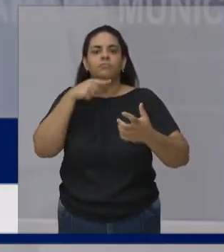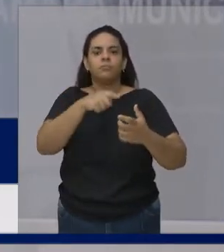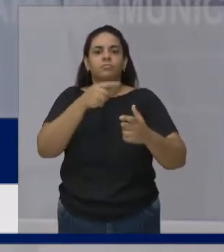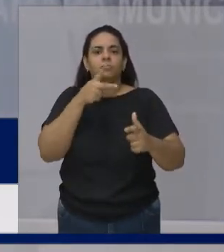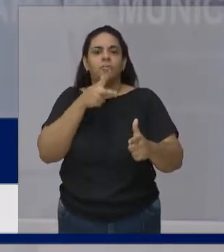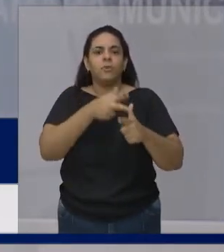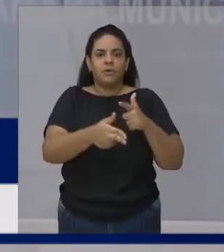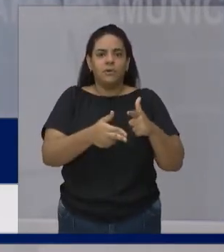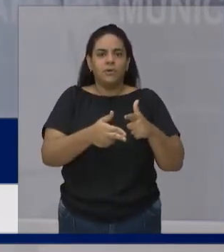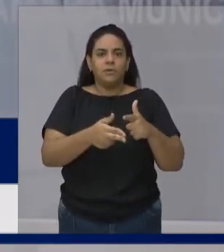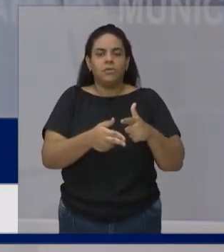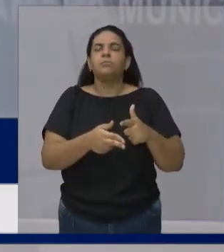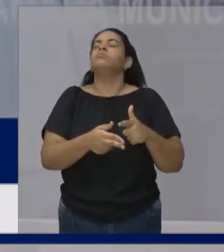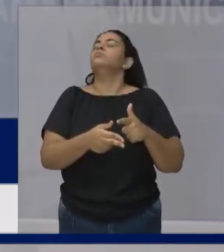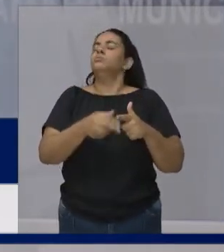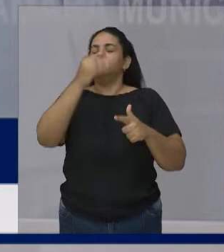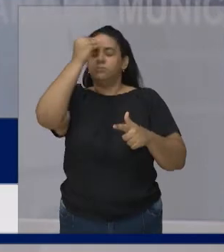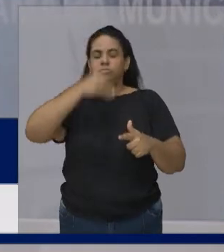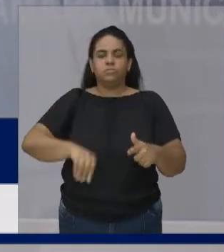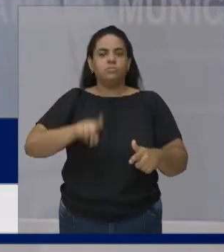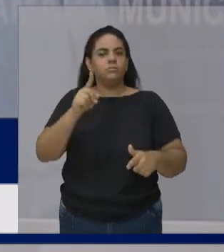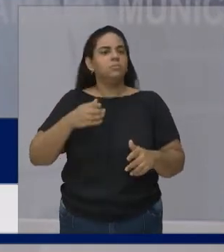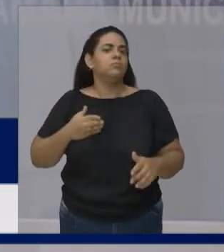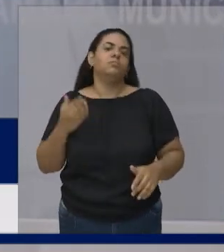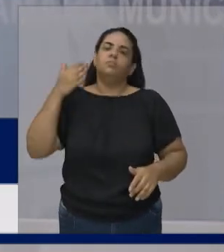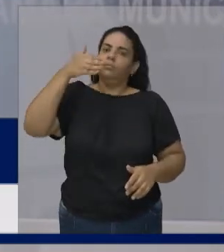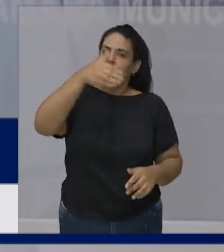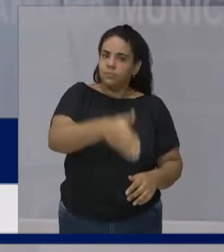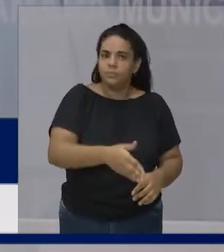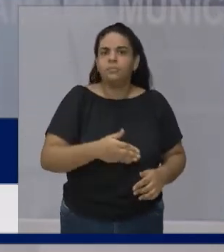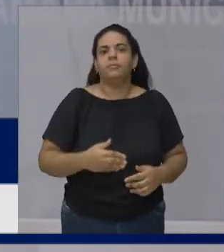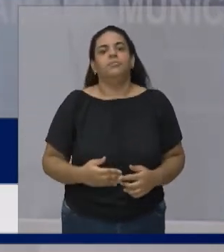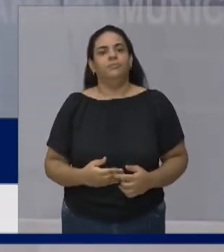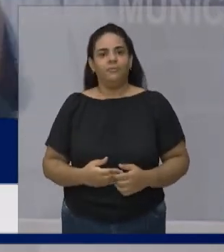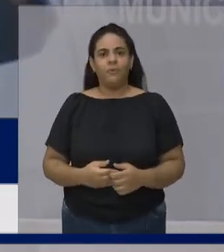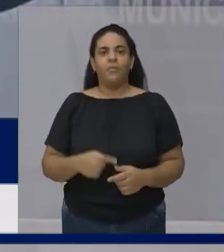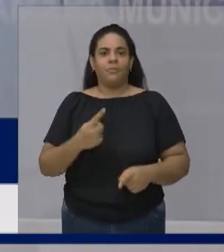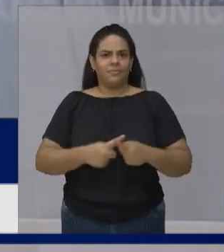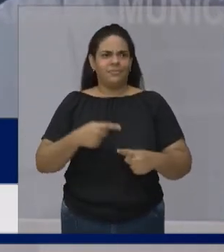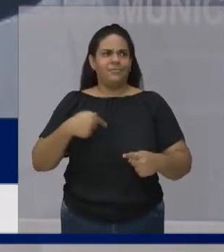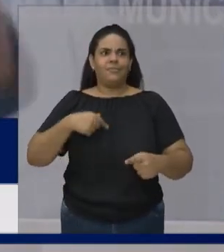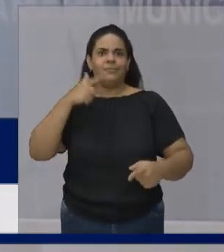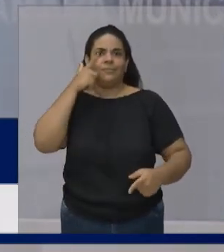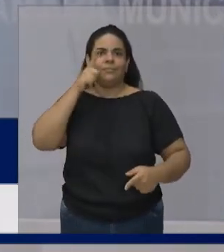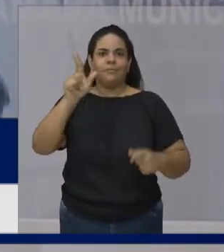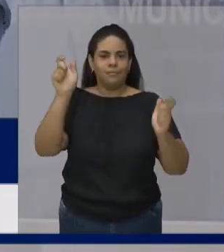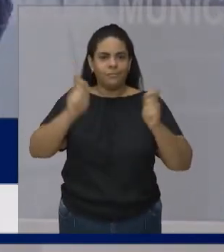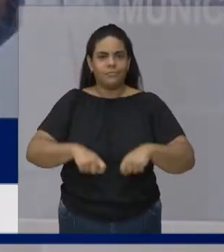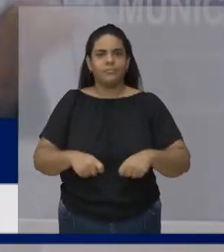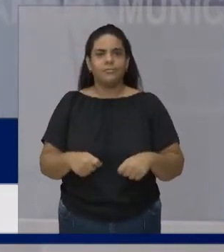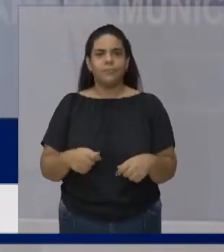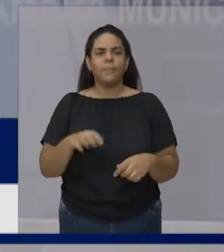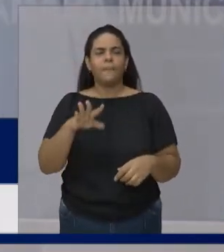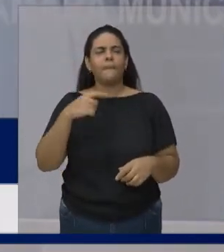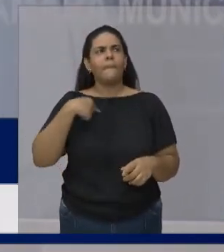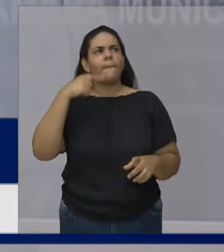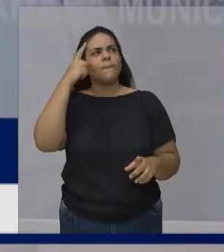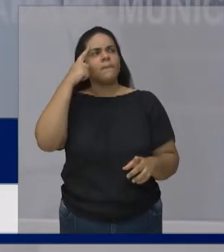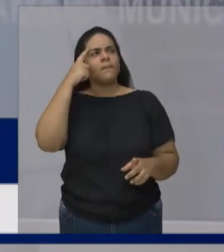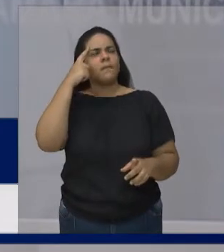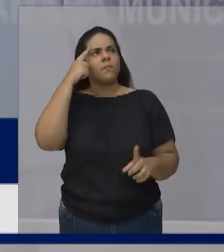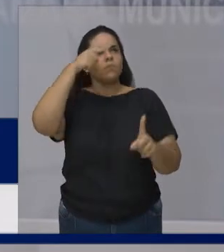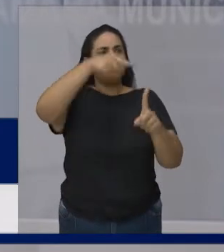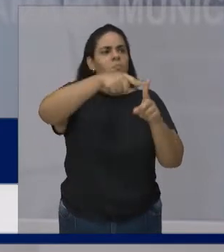você saber Onde você quer chegar É você saber Onde você quer ir Qual é o seu objetivo Qual é o seu foco